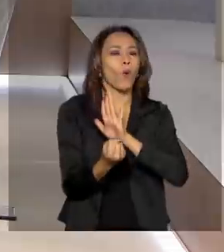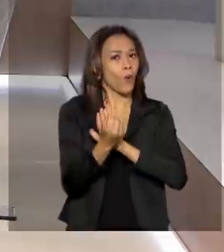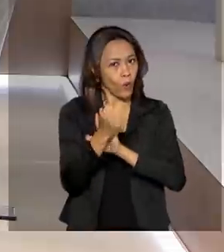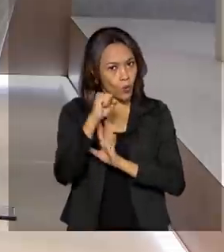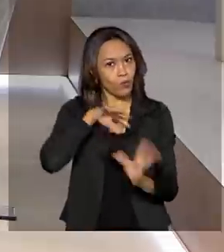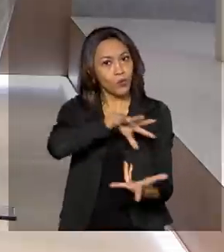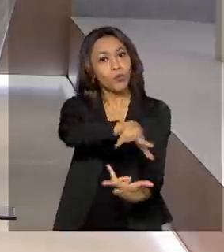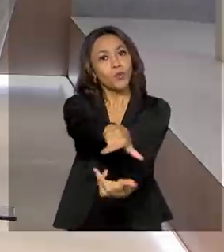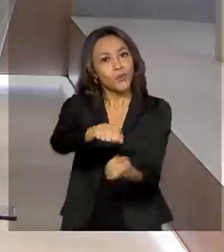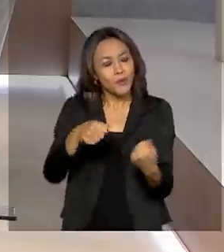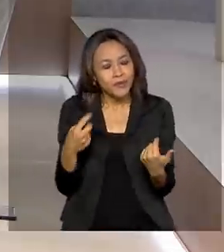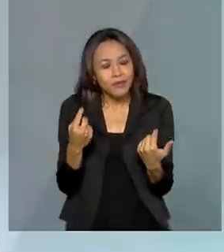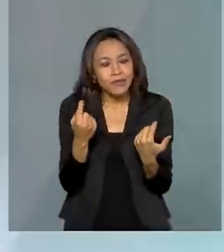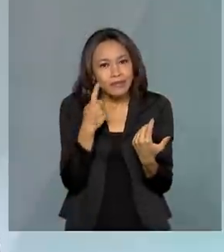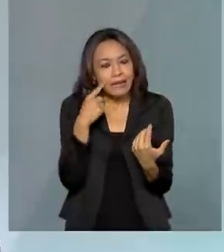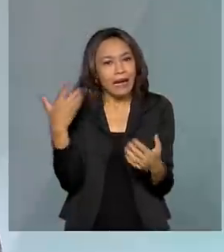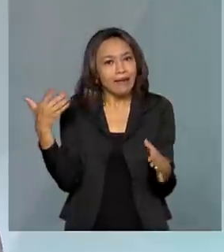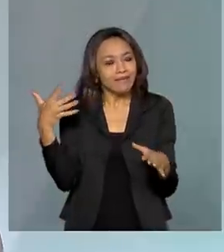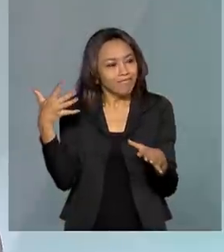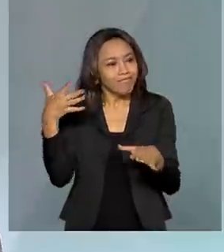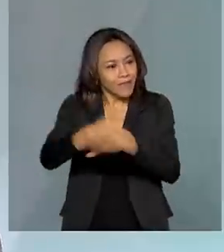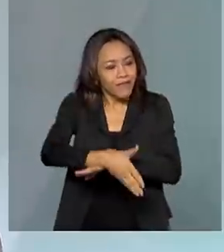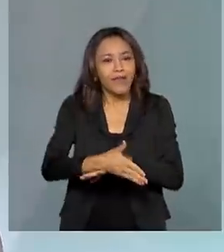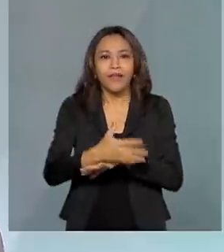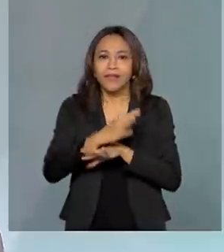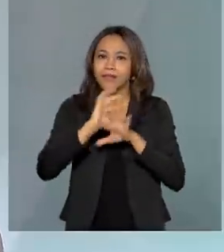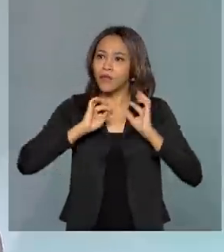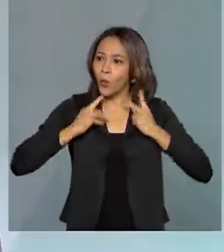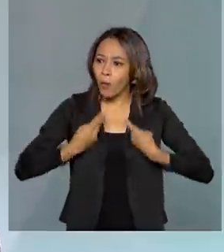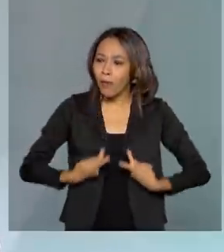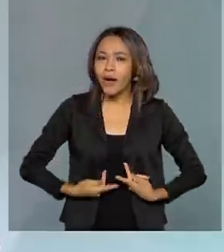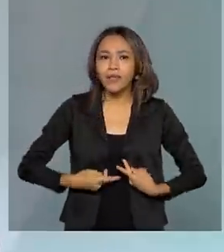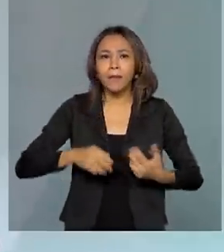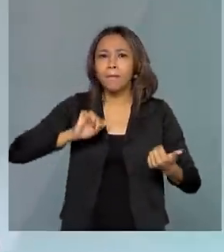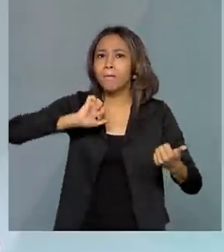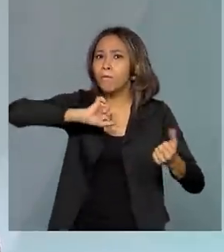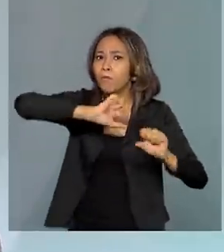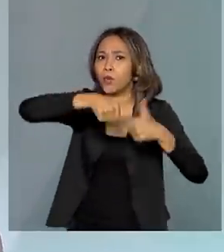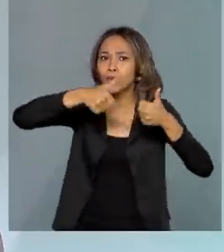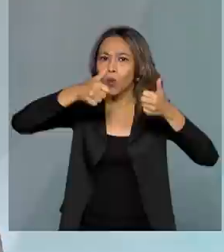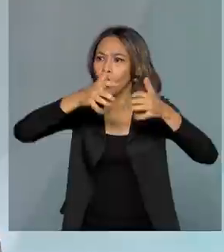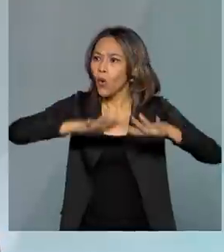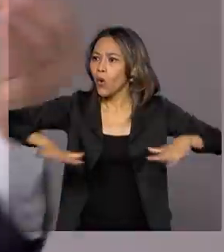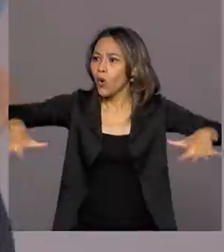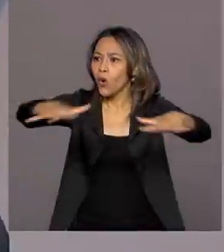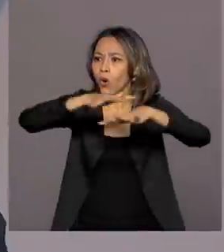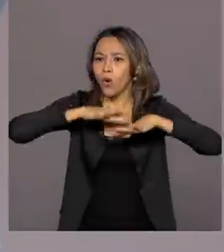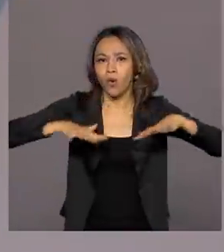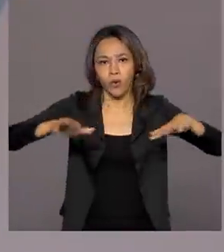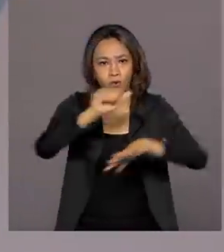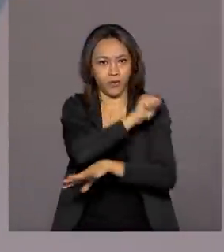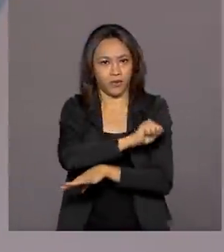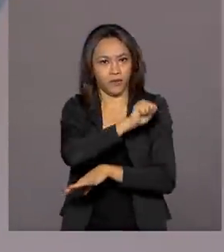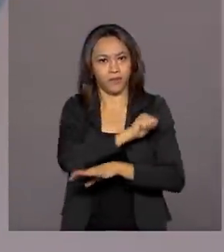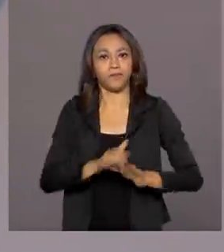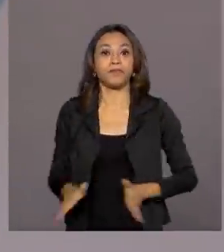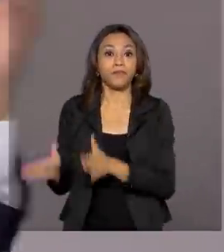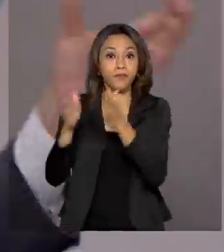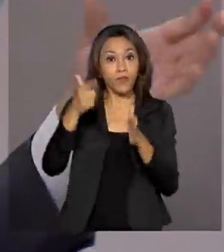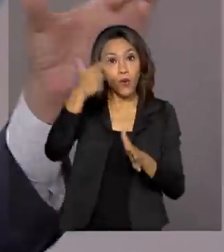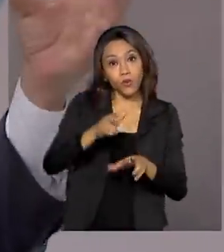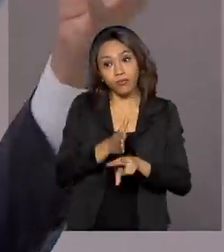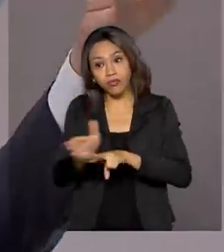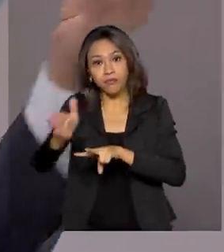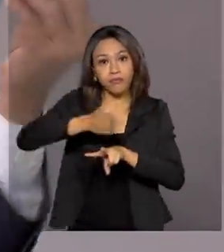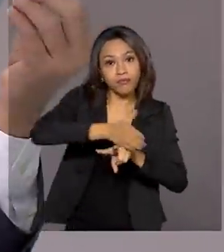do Rio de Janeiro, como a interferência humana modificou aquela paisagem culturalmente. E agora, sobre o patrimônio cultural imaterial.